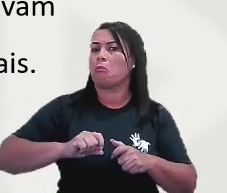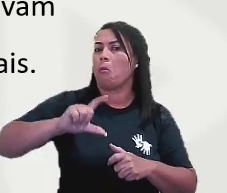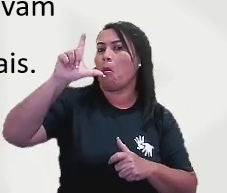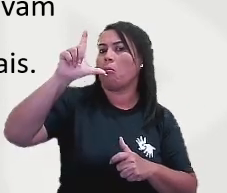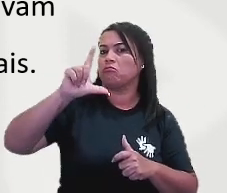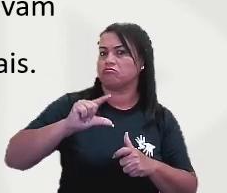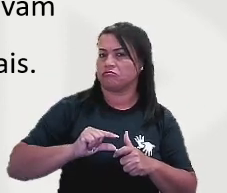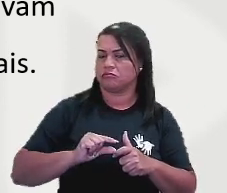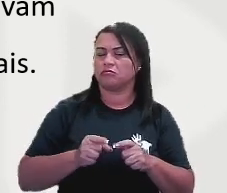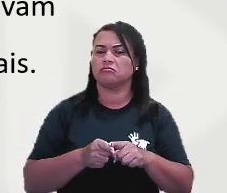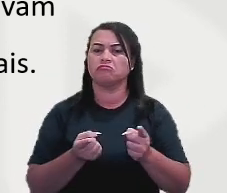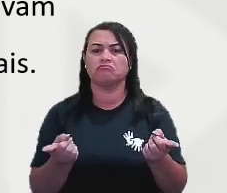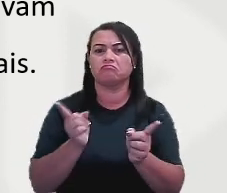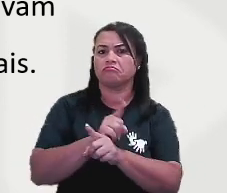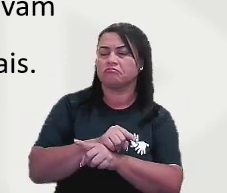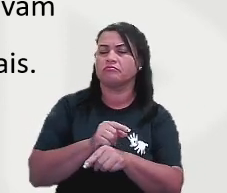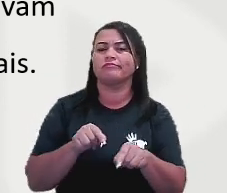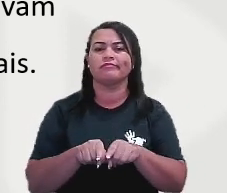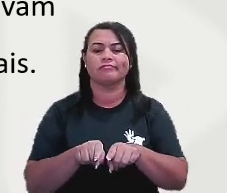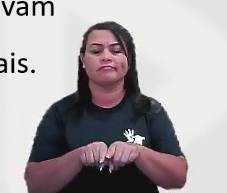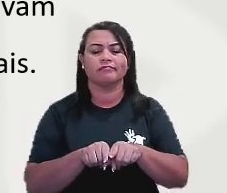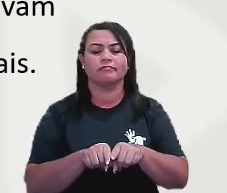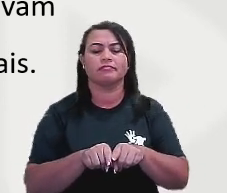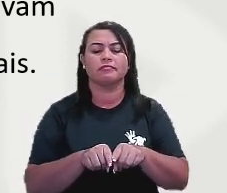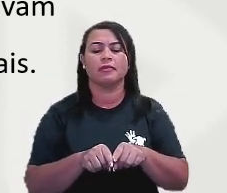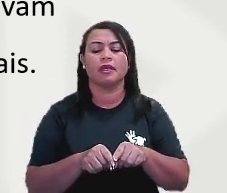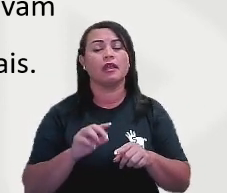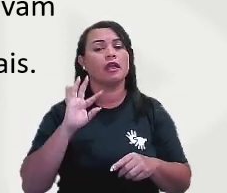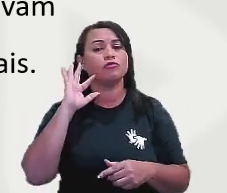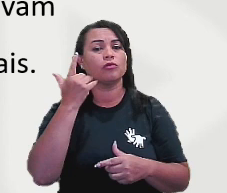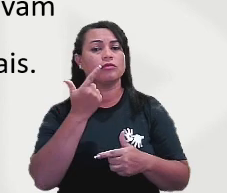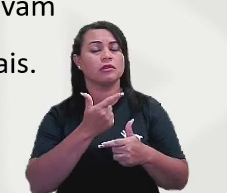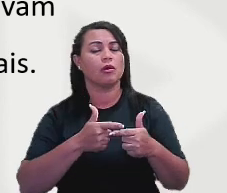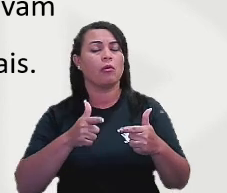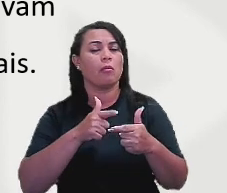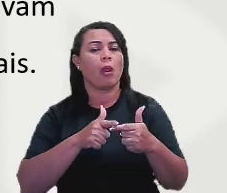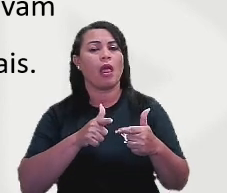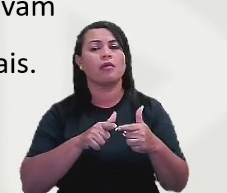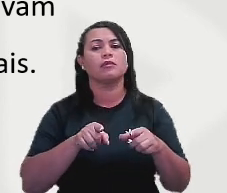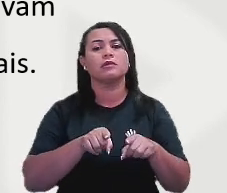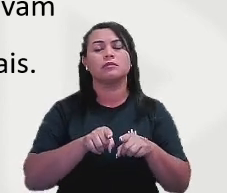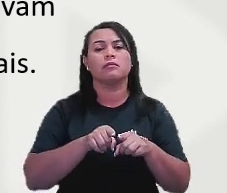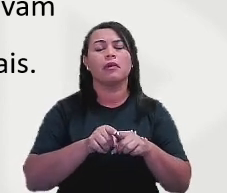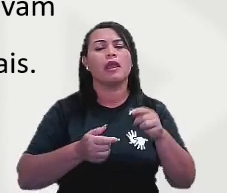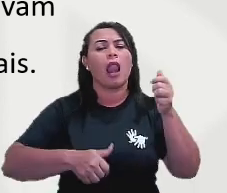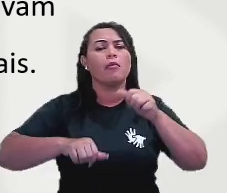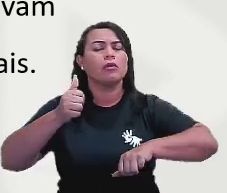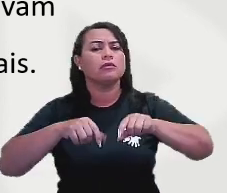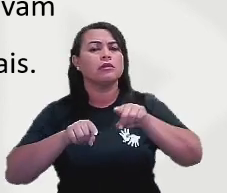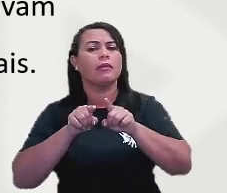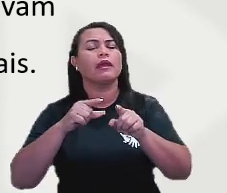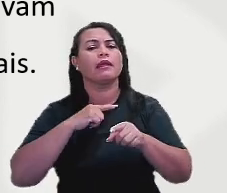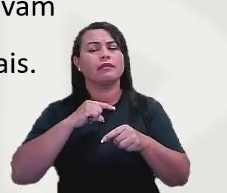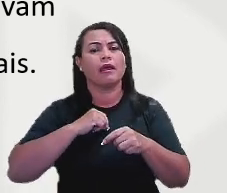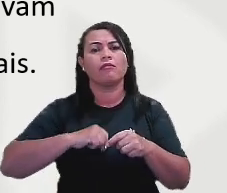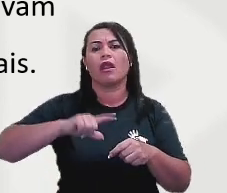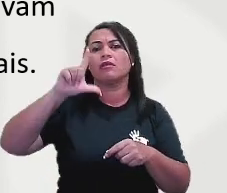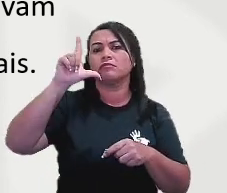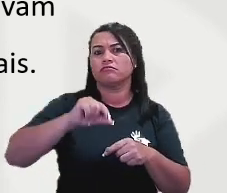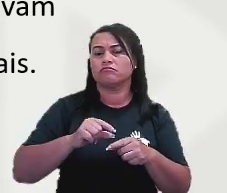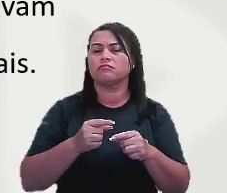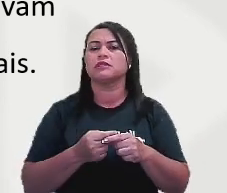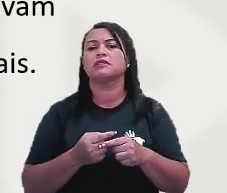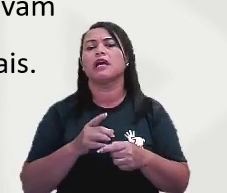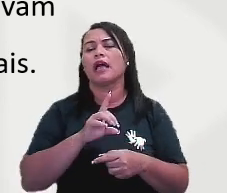Diretamente e Inversamente Proporcionais e Resolução e Elaboração de Problemas que Envolvam Grandezas Diretamente